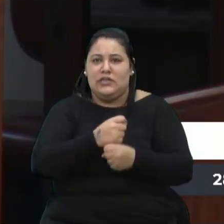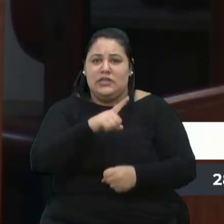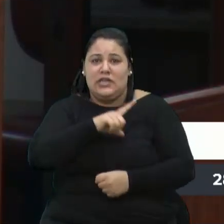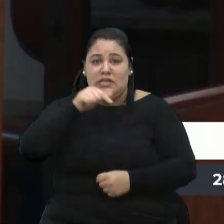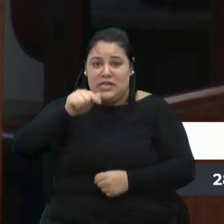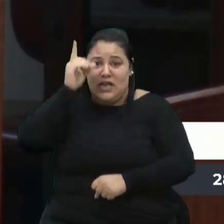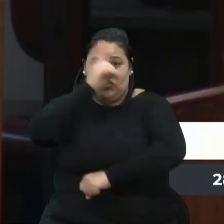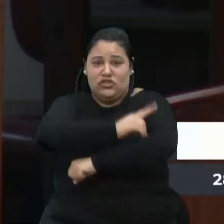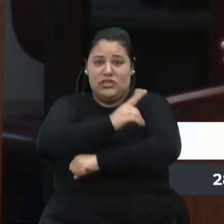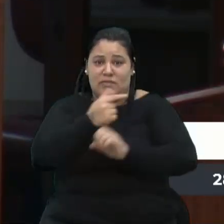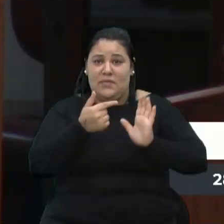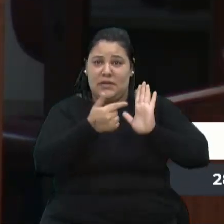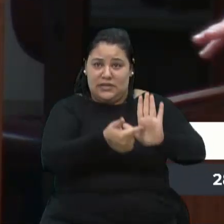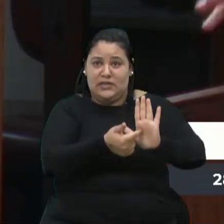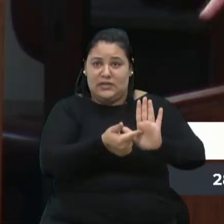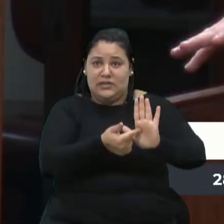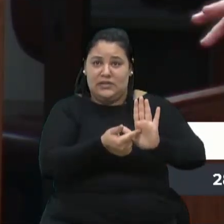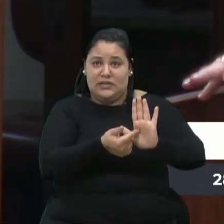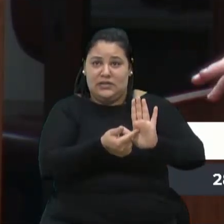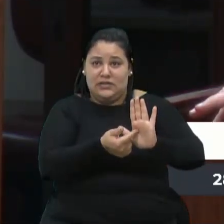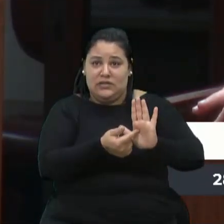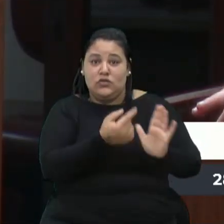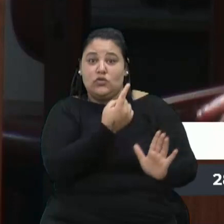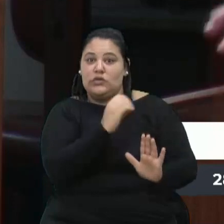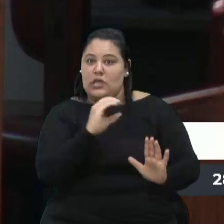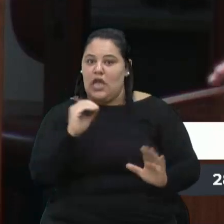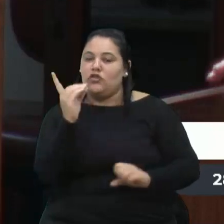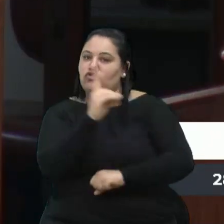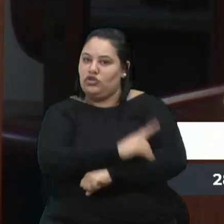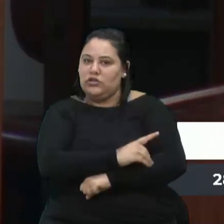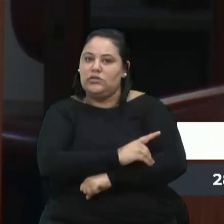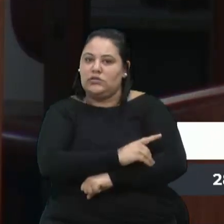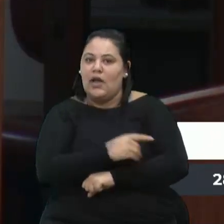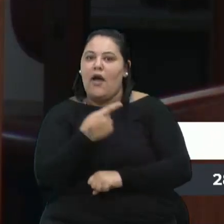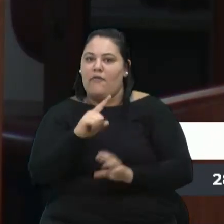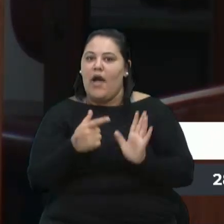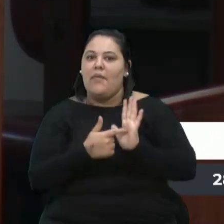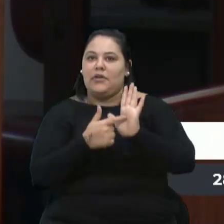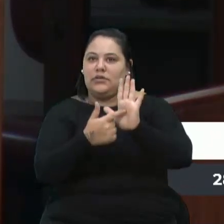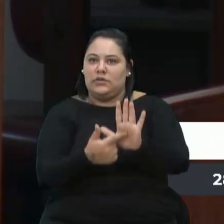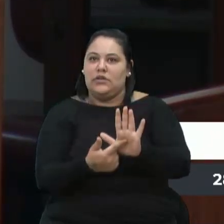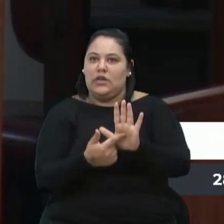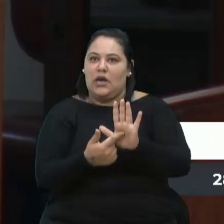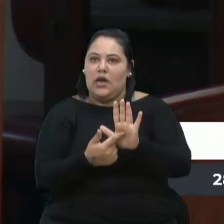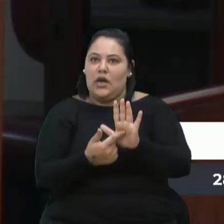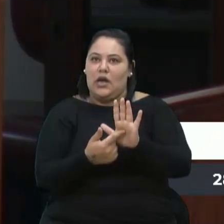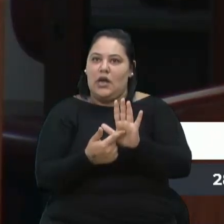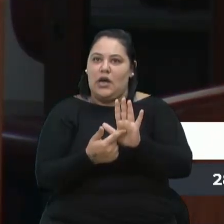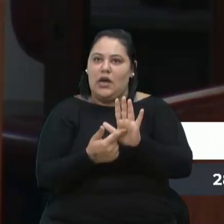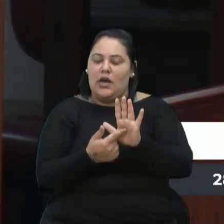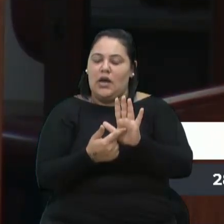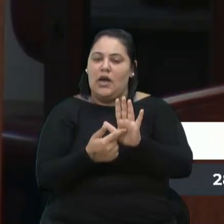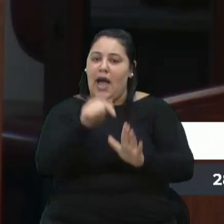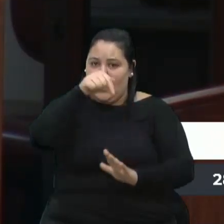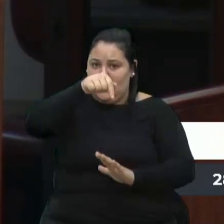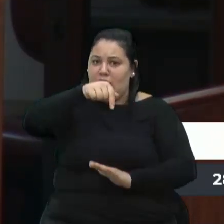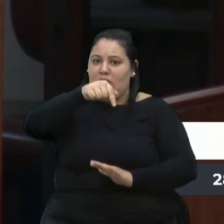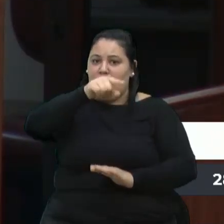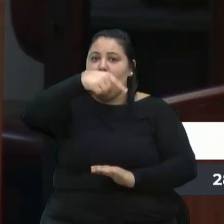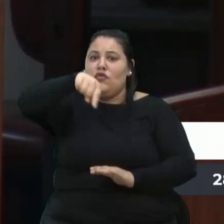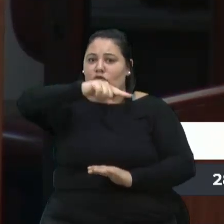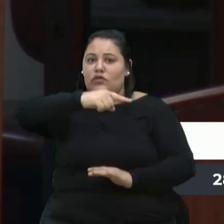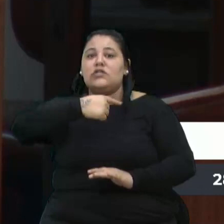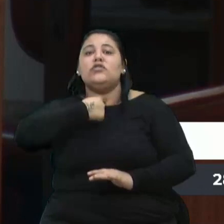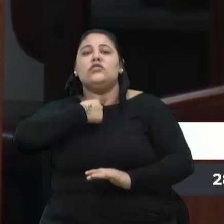apresentar aqui. Está chegando nos 100 dias. Ela disse que nos 100 dias ela vai apresentar aqui o que nós gostaríamos